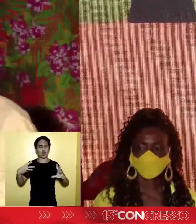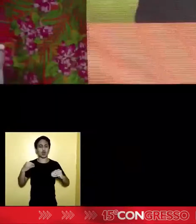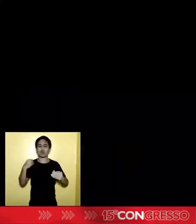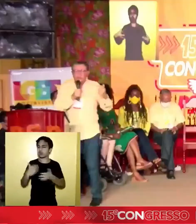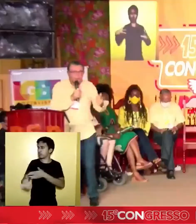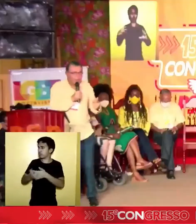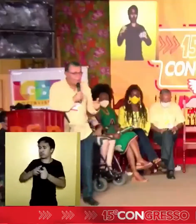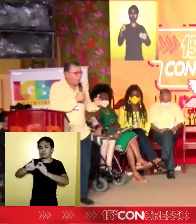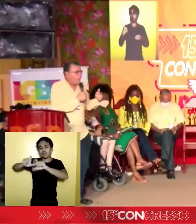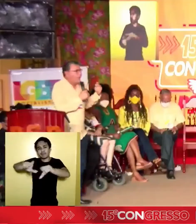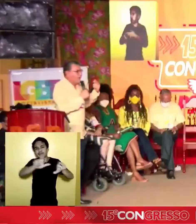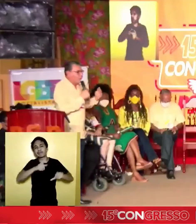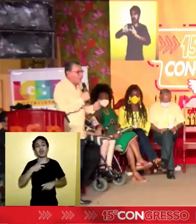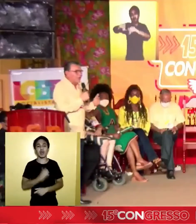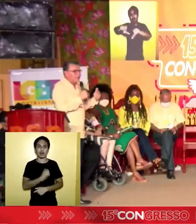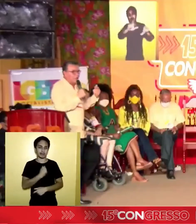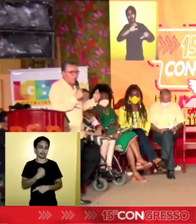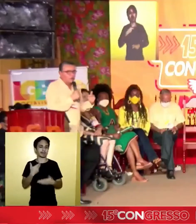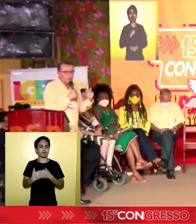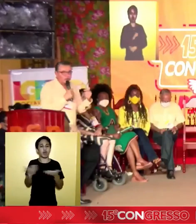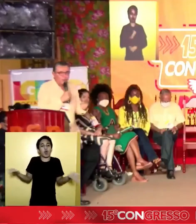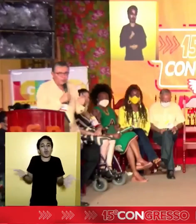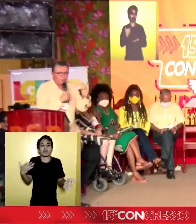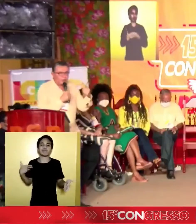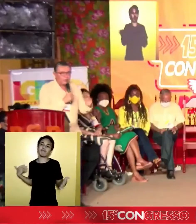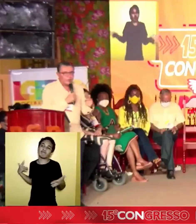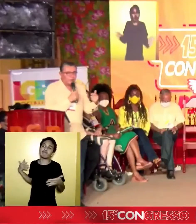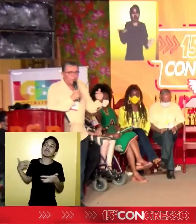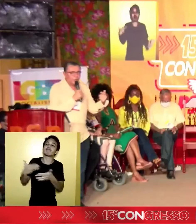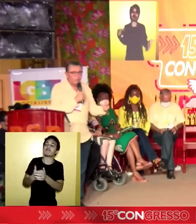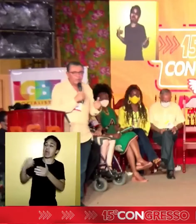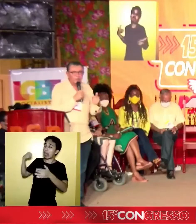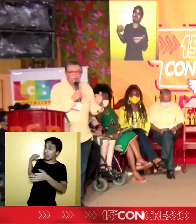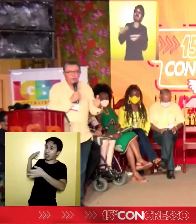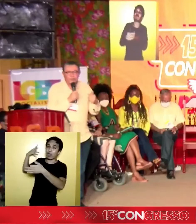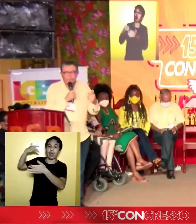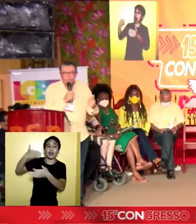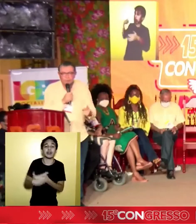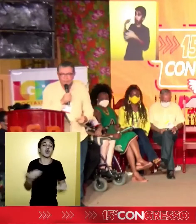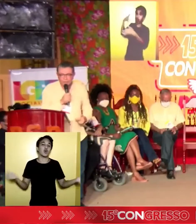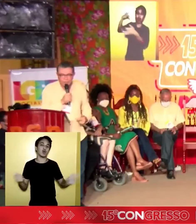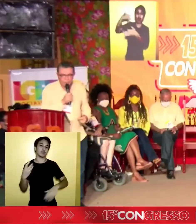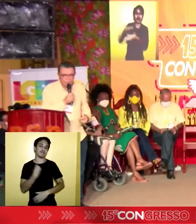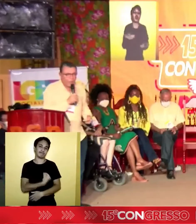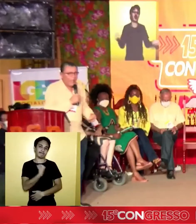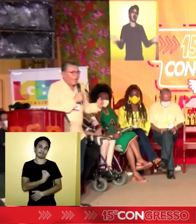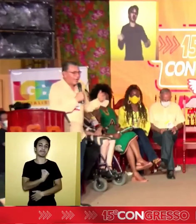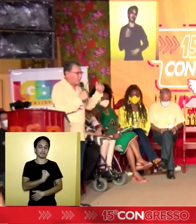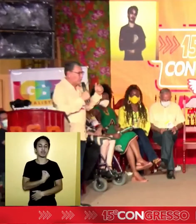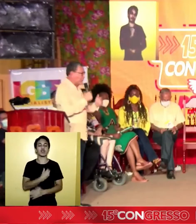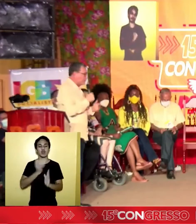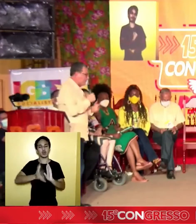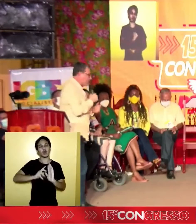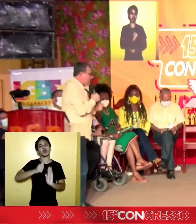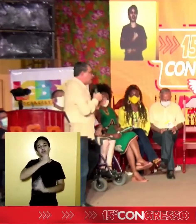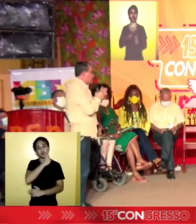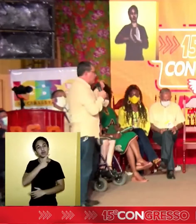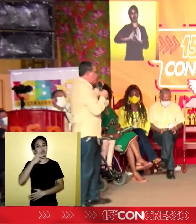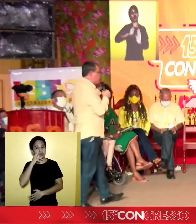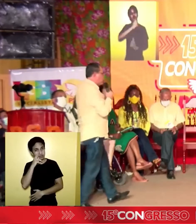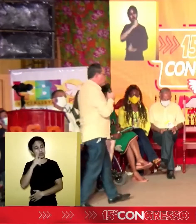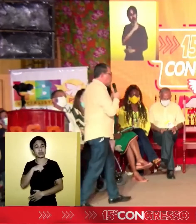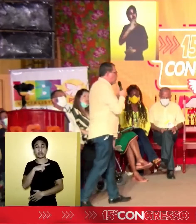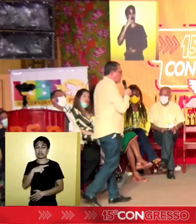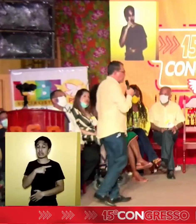a natureza, que nos levou a poder ter hoje um instrumento importante como partido socialista brasileiro. Aqui no Amapá,